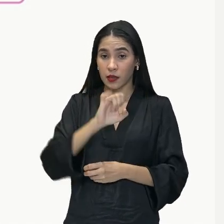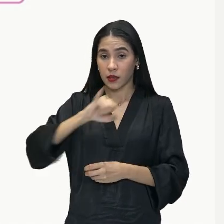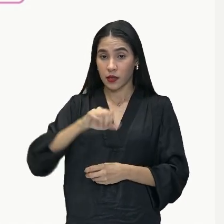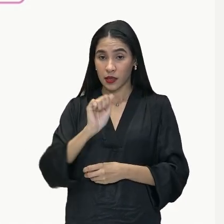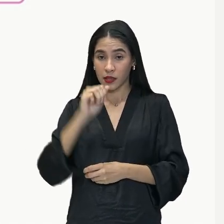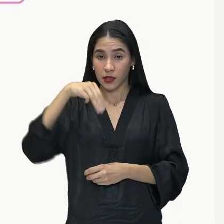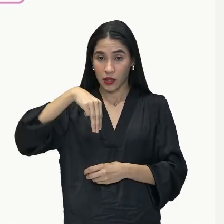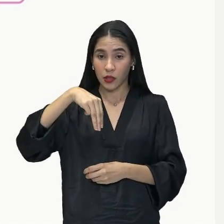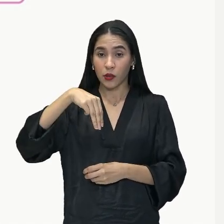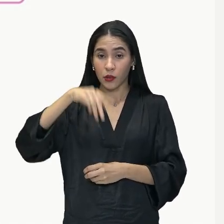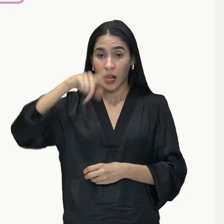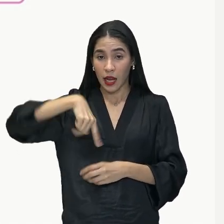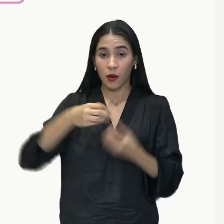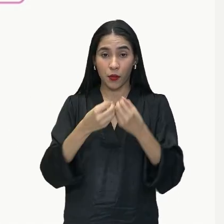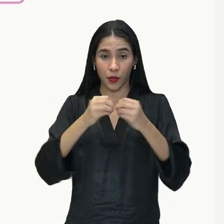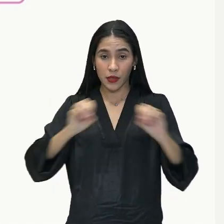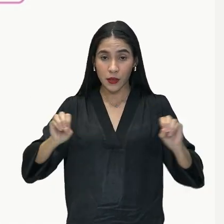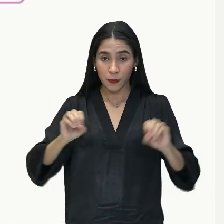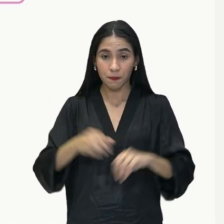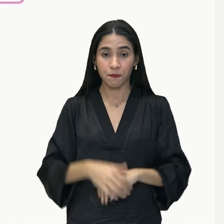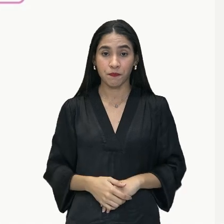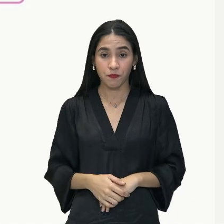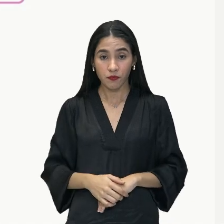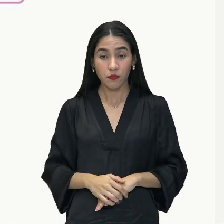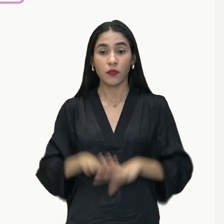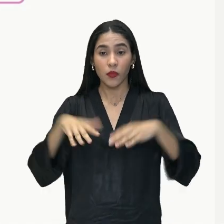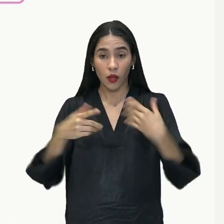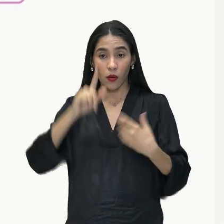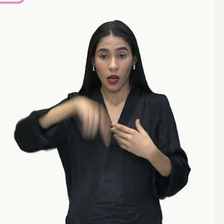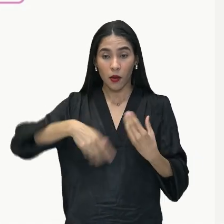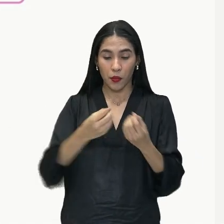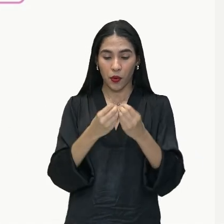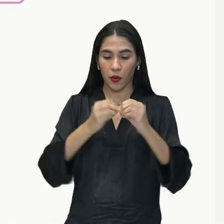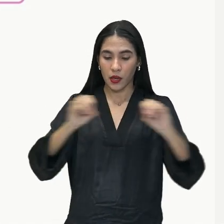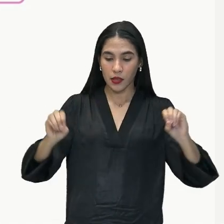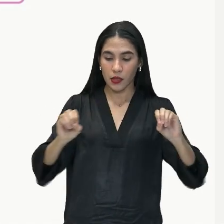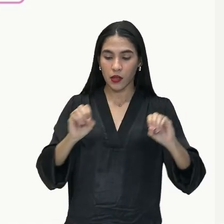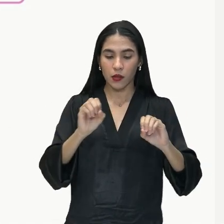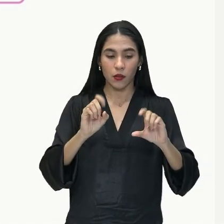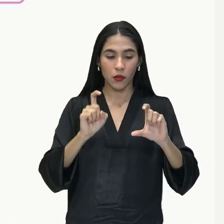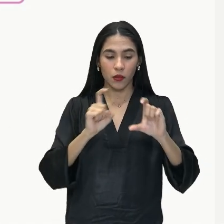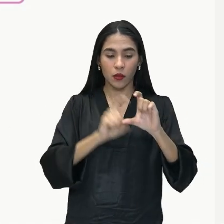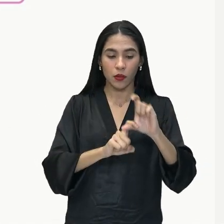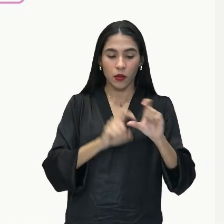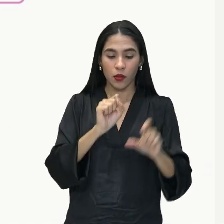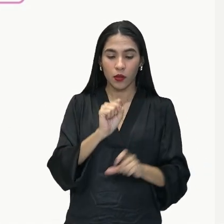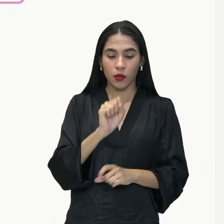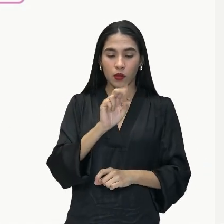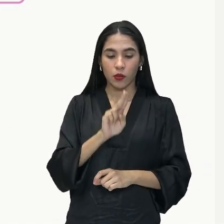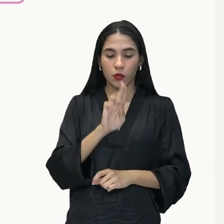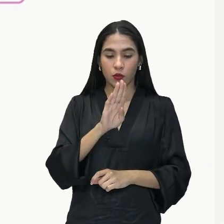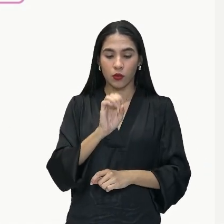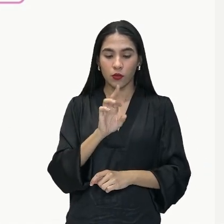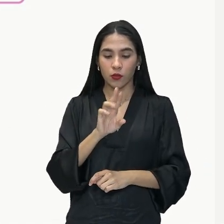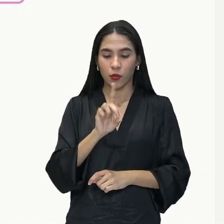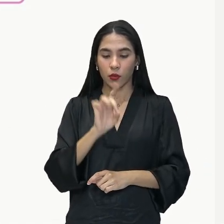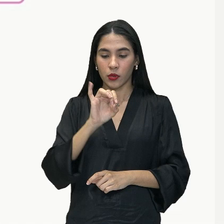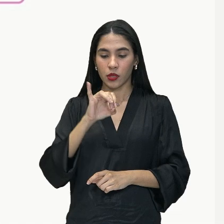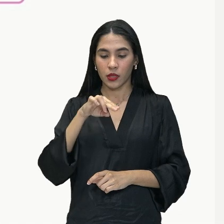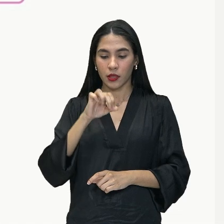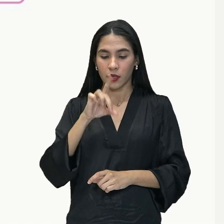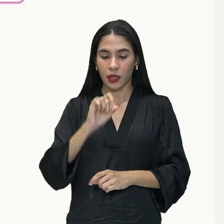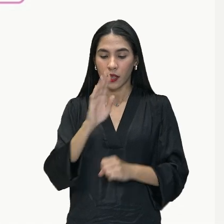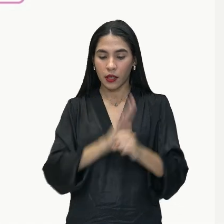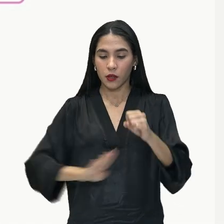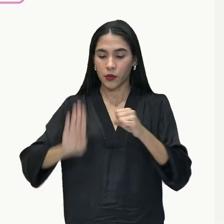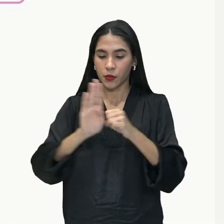Então, se torna uma oração. Então, é uma oração subordinada, substantiva, apositiva.